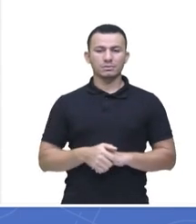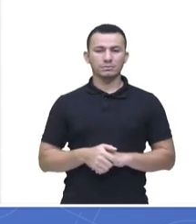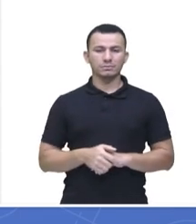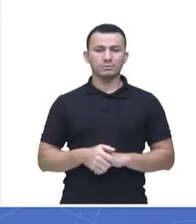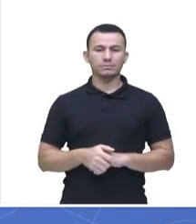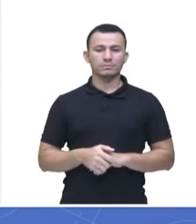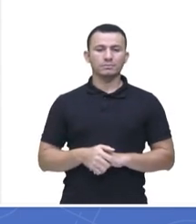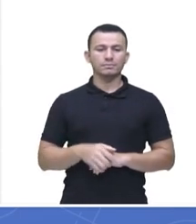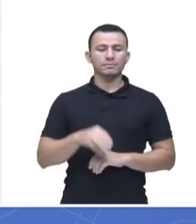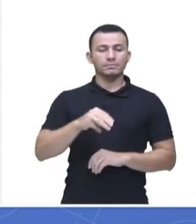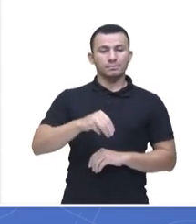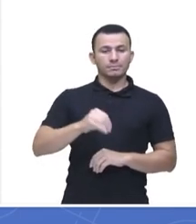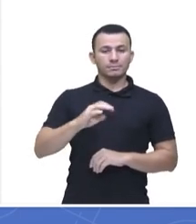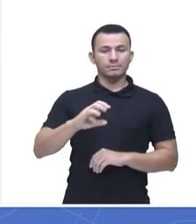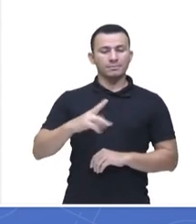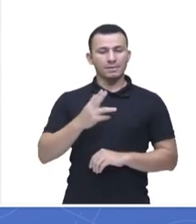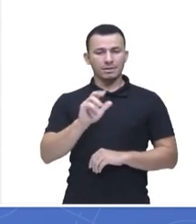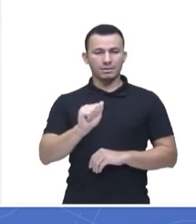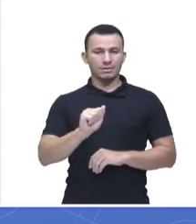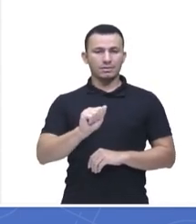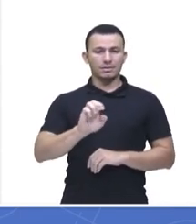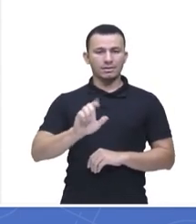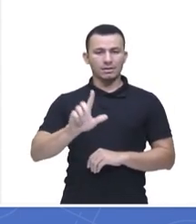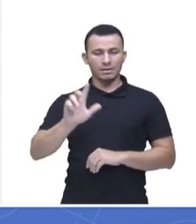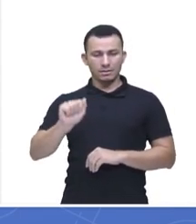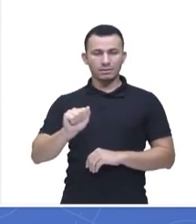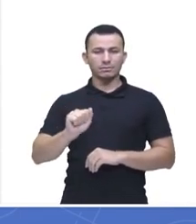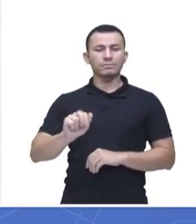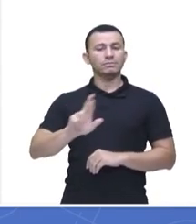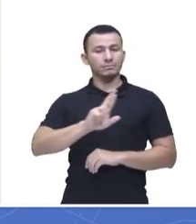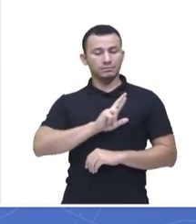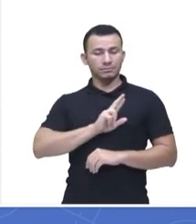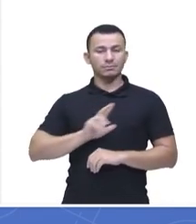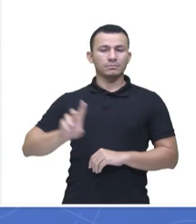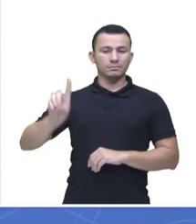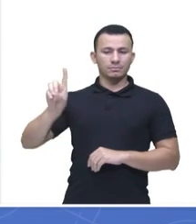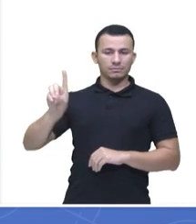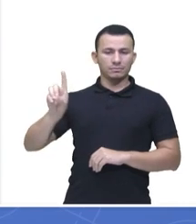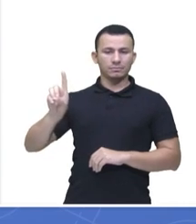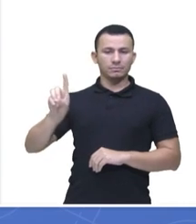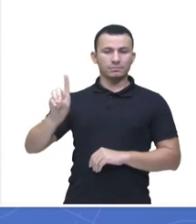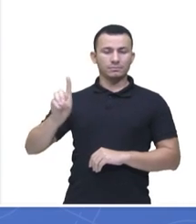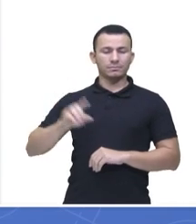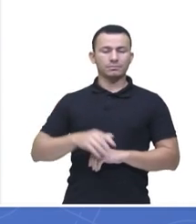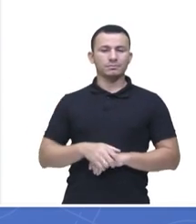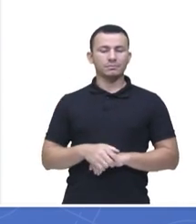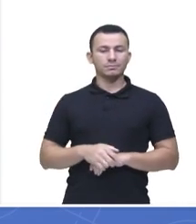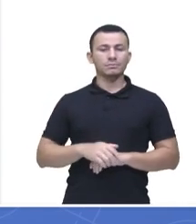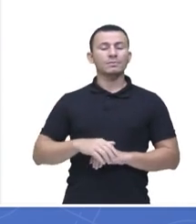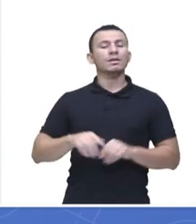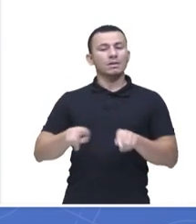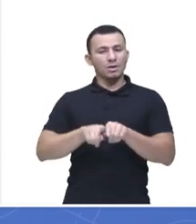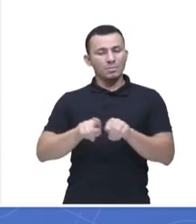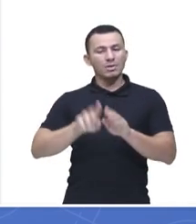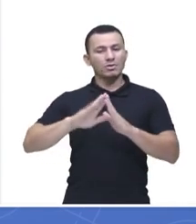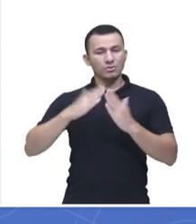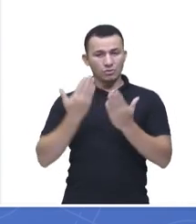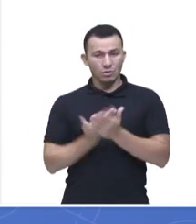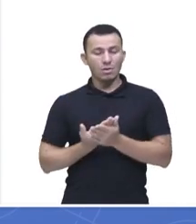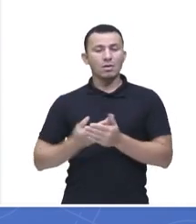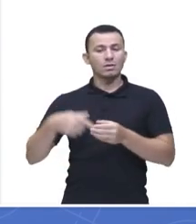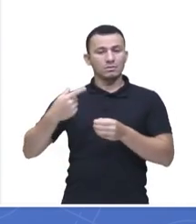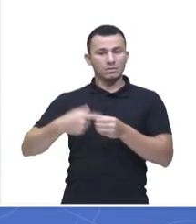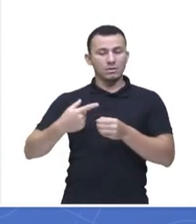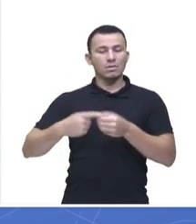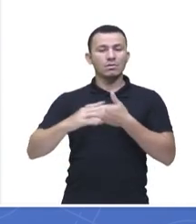A Micaela colocou ali a letra D, a Micaela é de outra escola de Humaitá, da escola